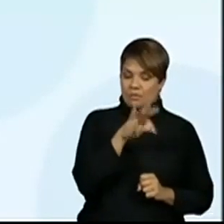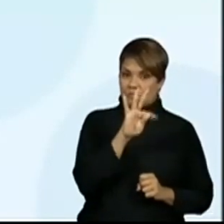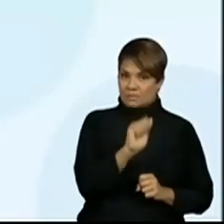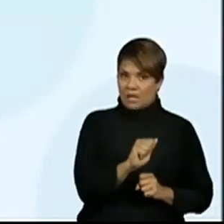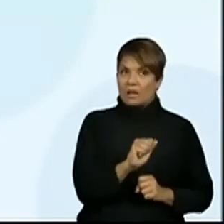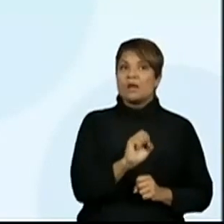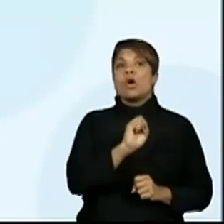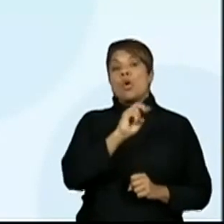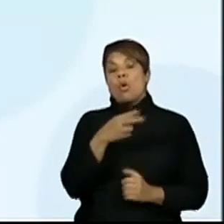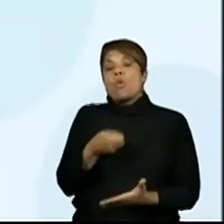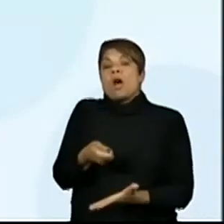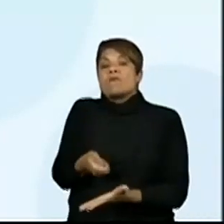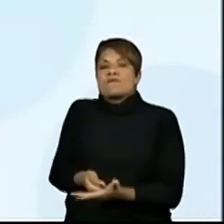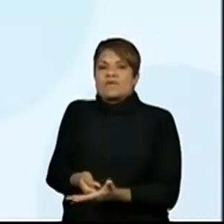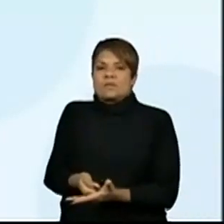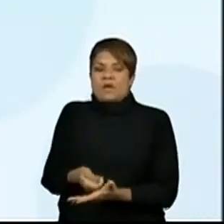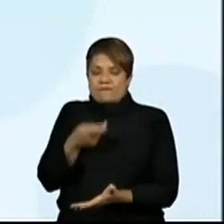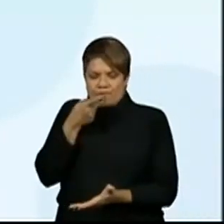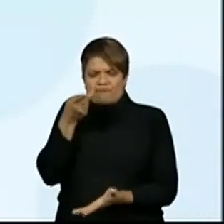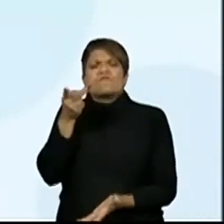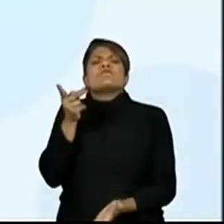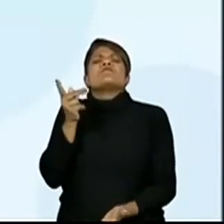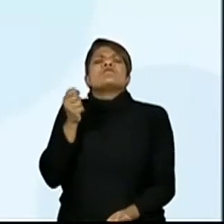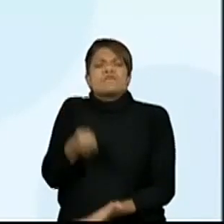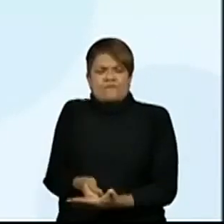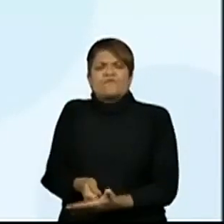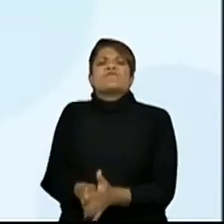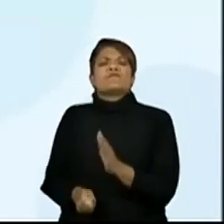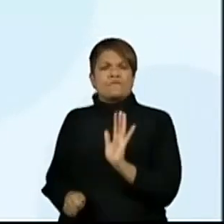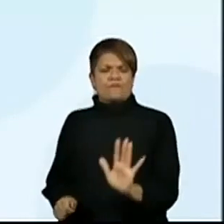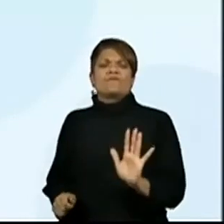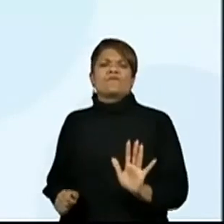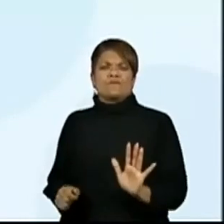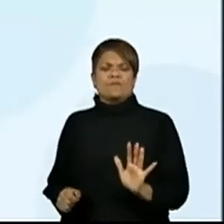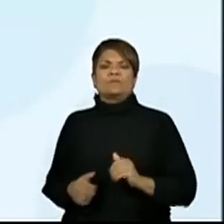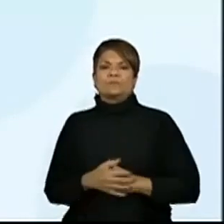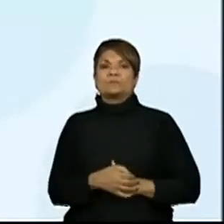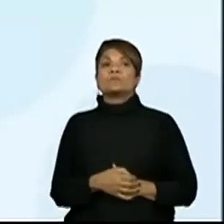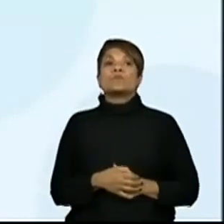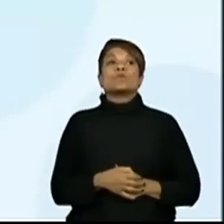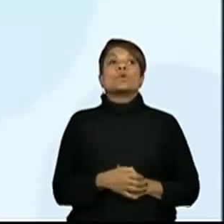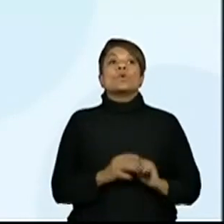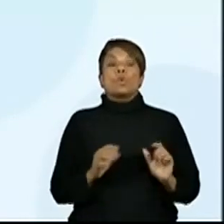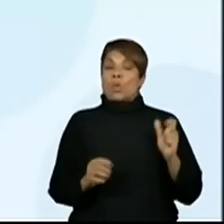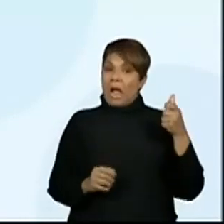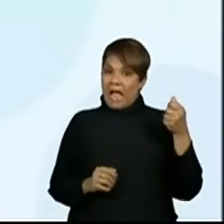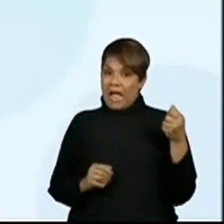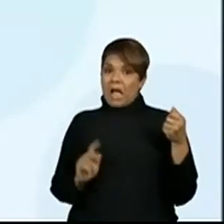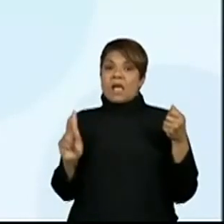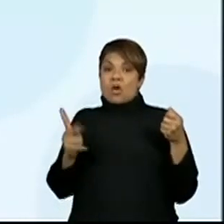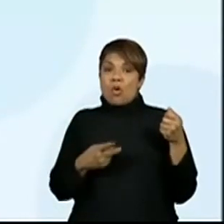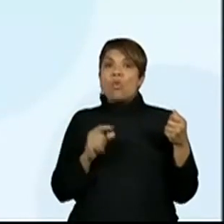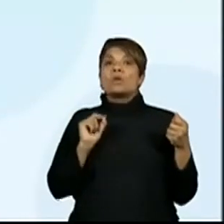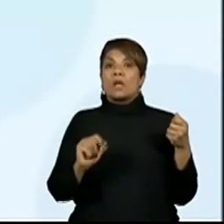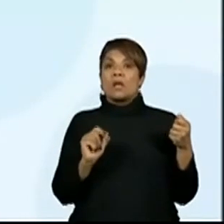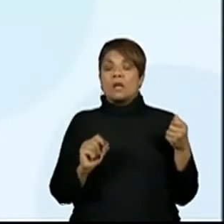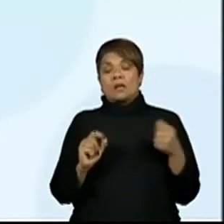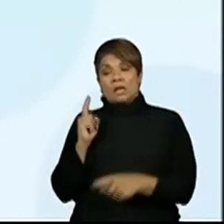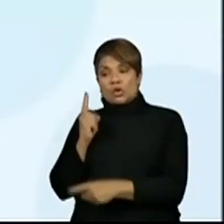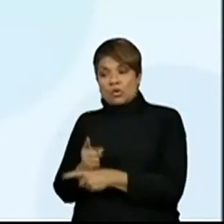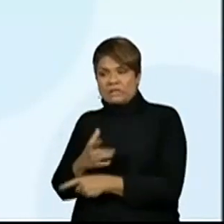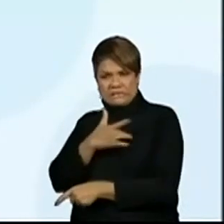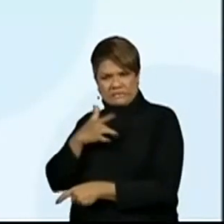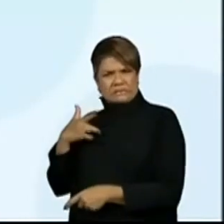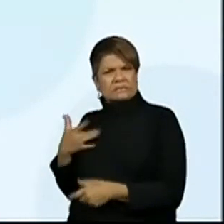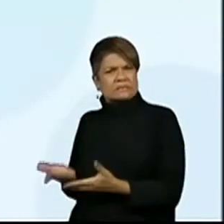Ou afirma. Que ela também está afirmando a situação. O erro da letra A é que os cães foram encontrados